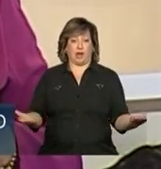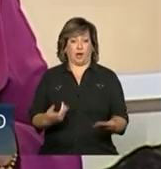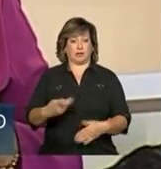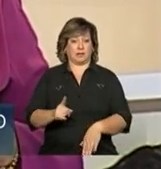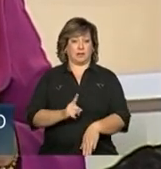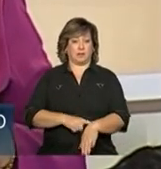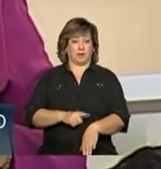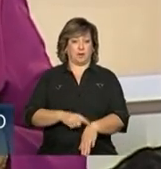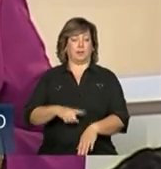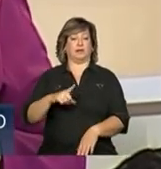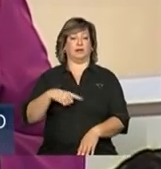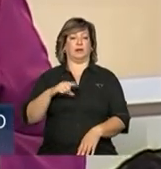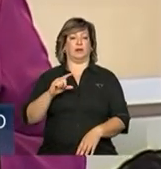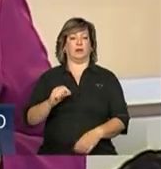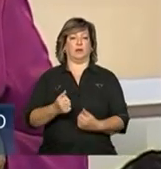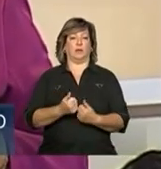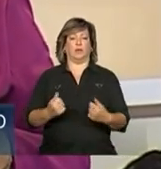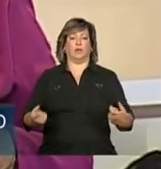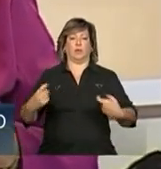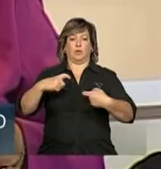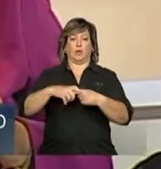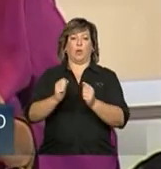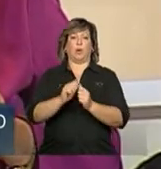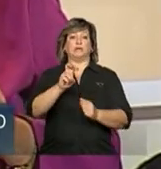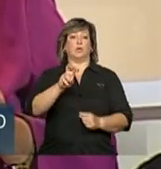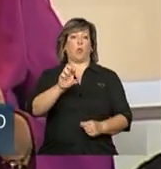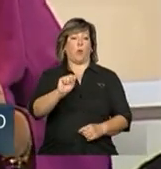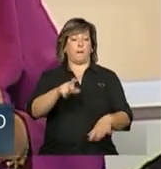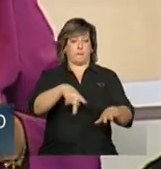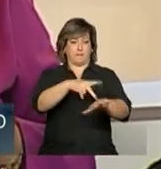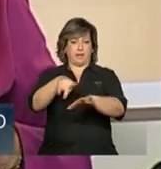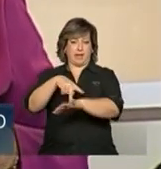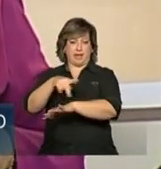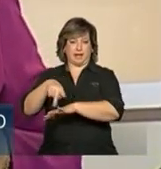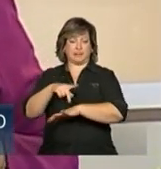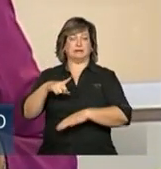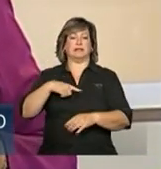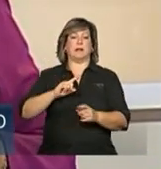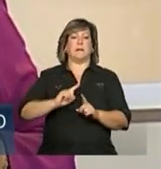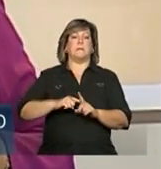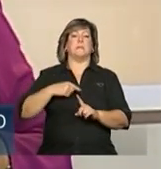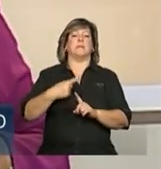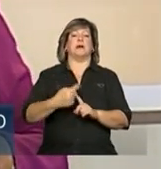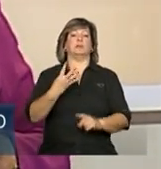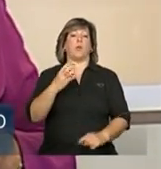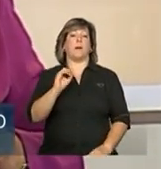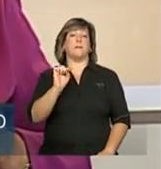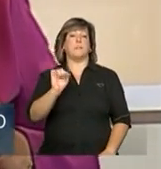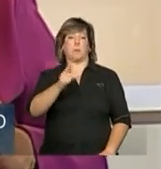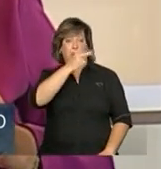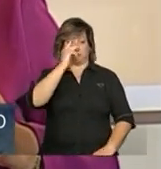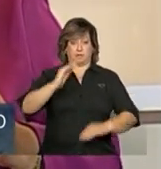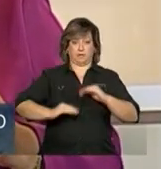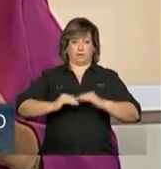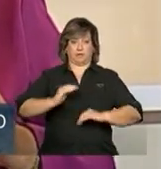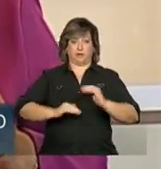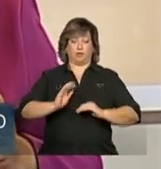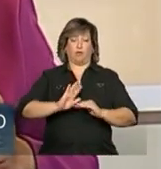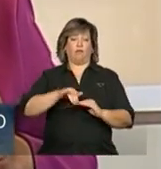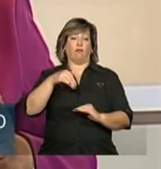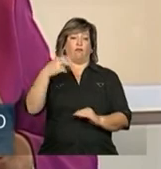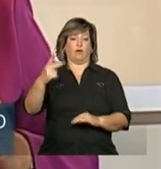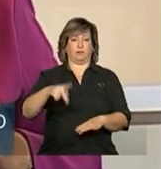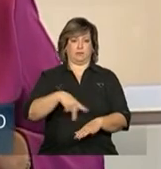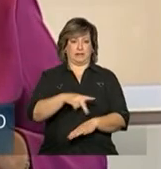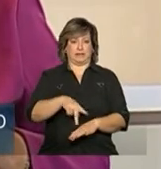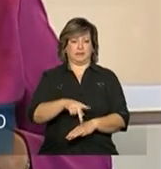colaboración em 58 países, e que temos mais de 40 mil profissionais no exterior. Eu